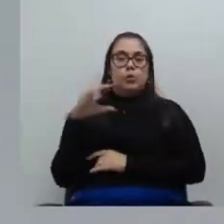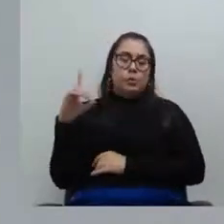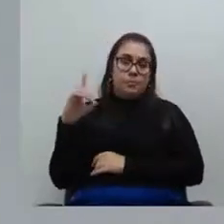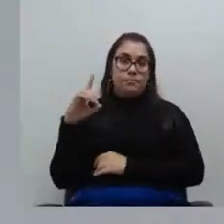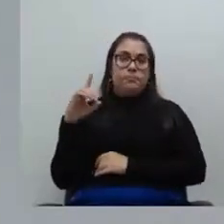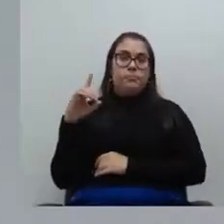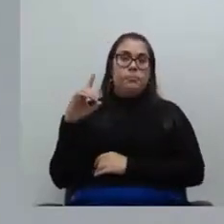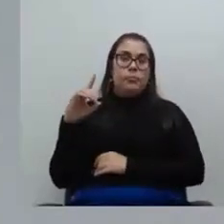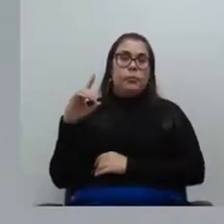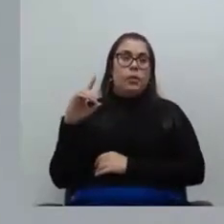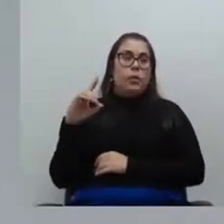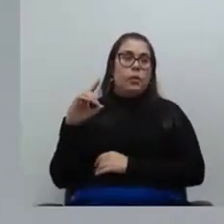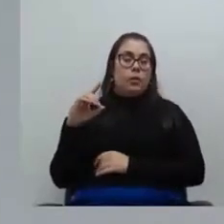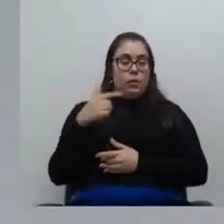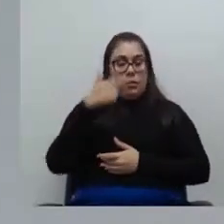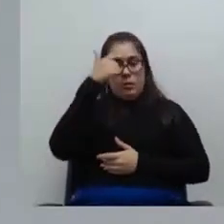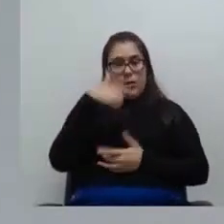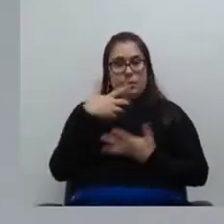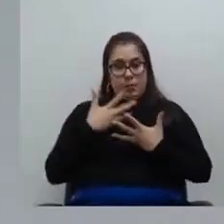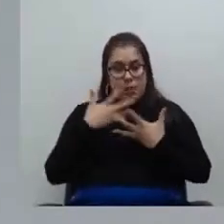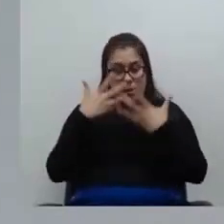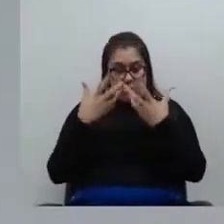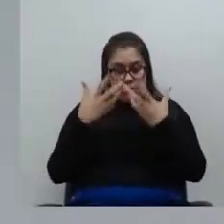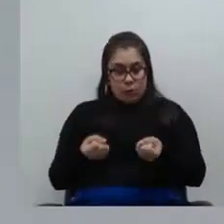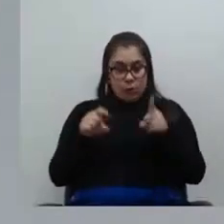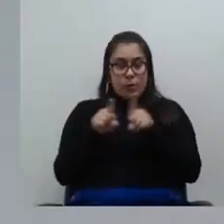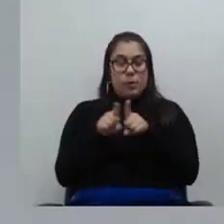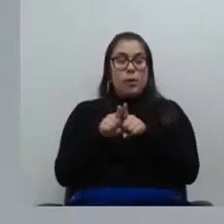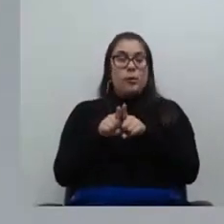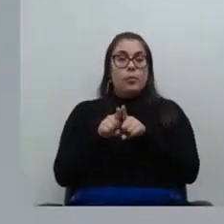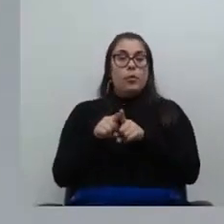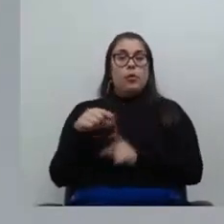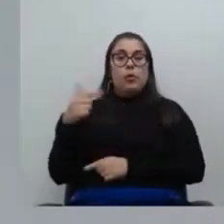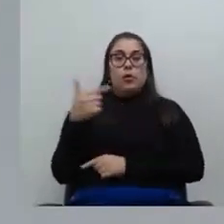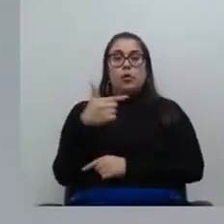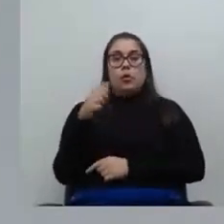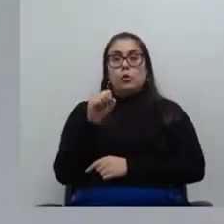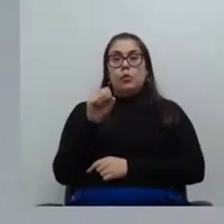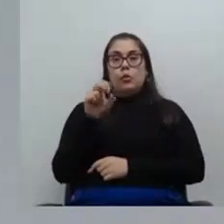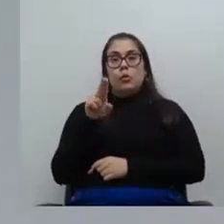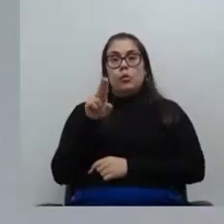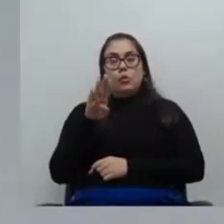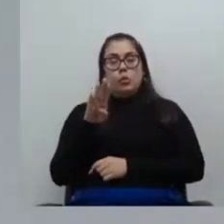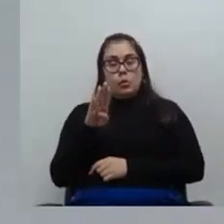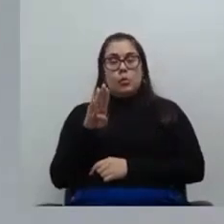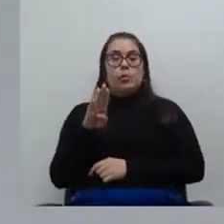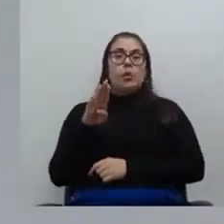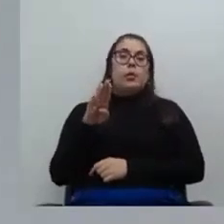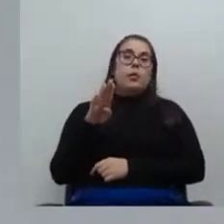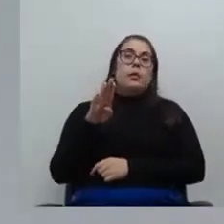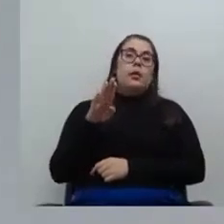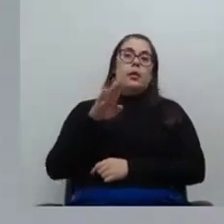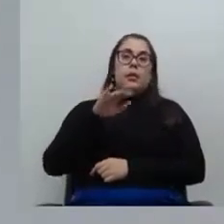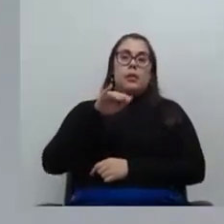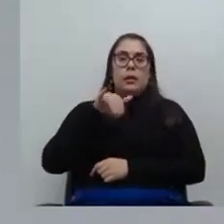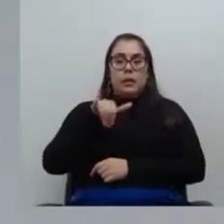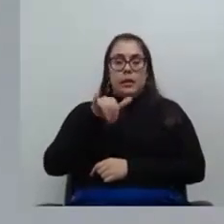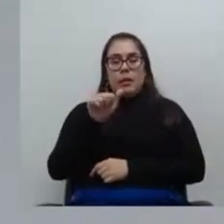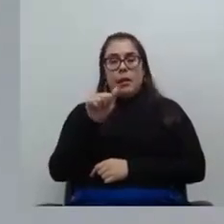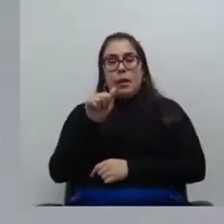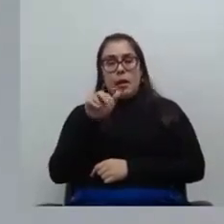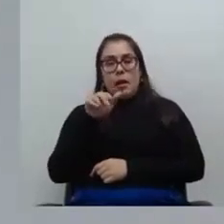recebeu tanto a mim quanto o segundo sub auxiliar o Iago recebendo sempre